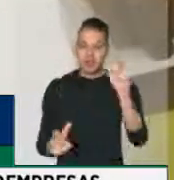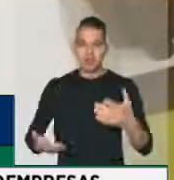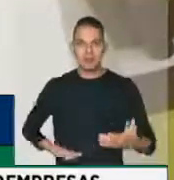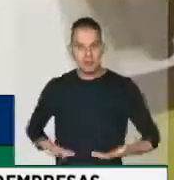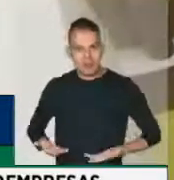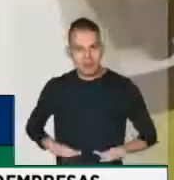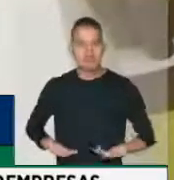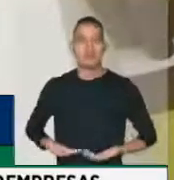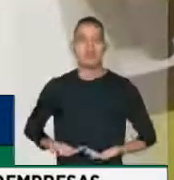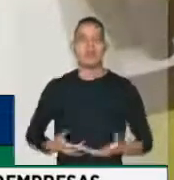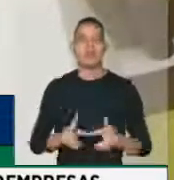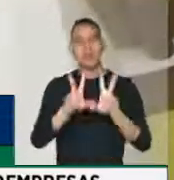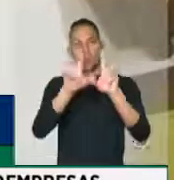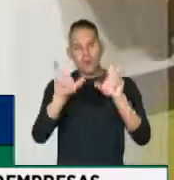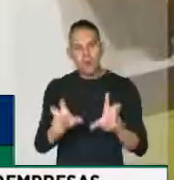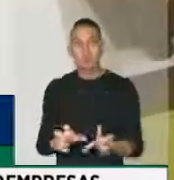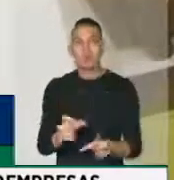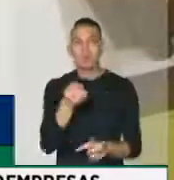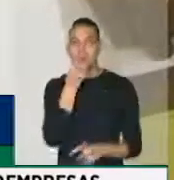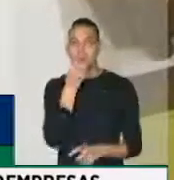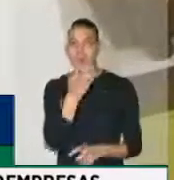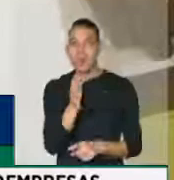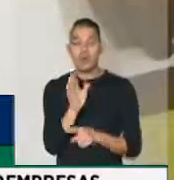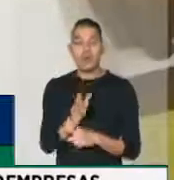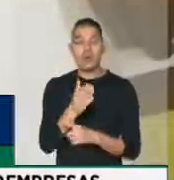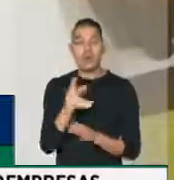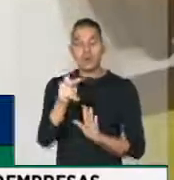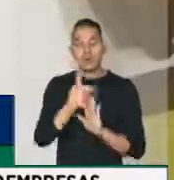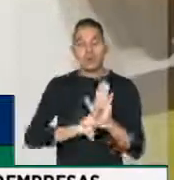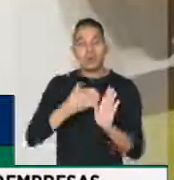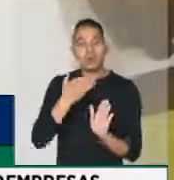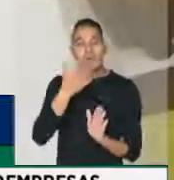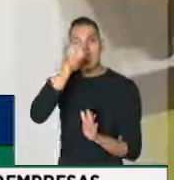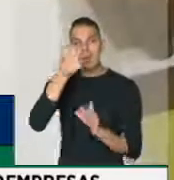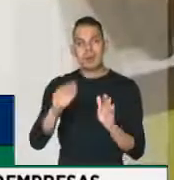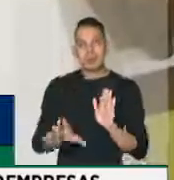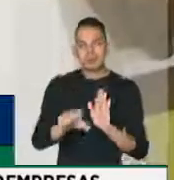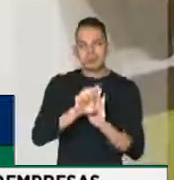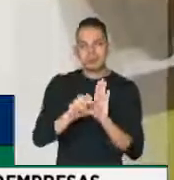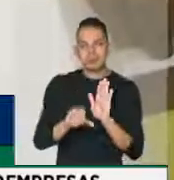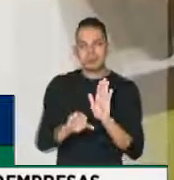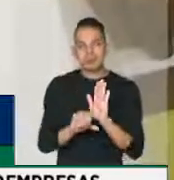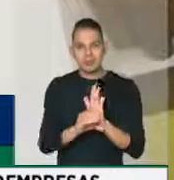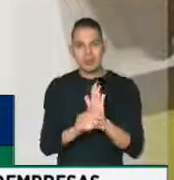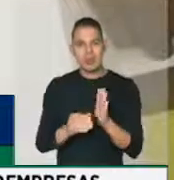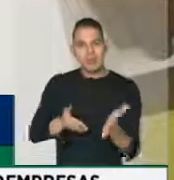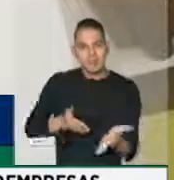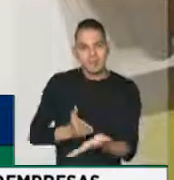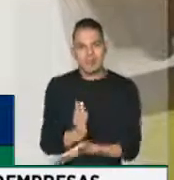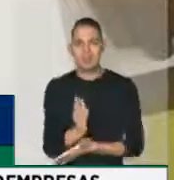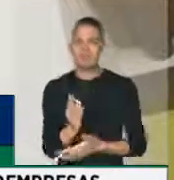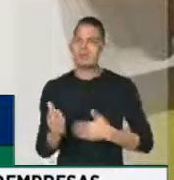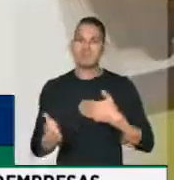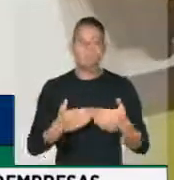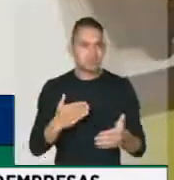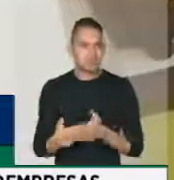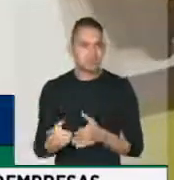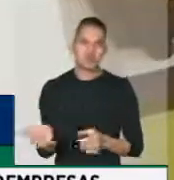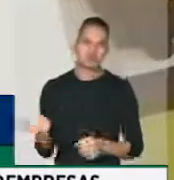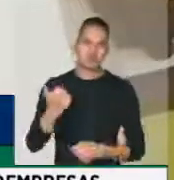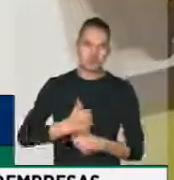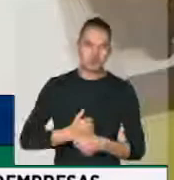ponto favorável nesse sentido. E que a gente consiga melhorar esse projeto a partir das emendas colocadas, mas vamos aprovar, de qualquer maneira, o